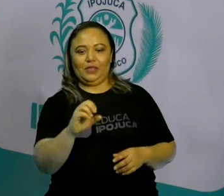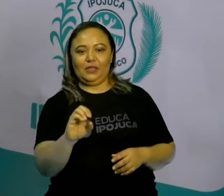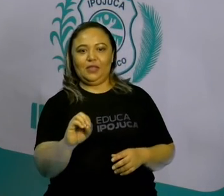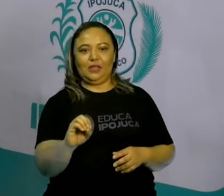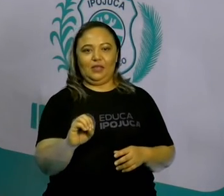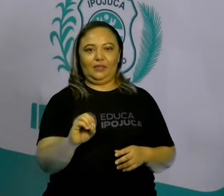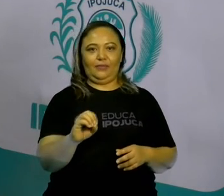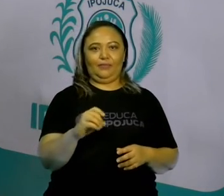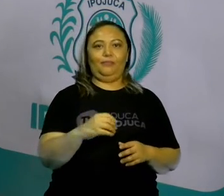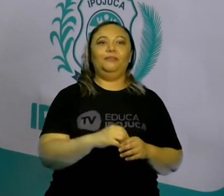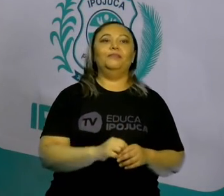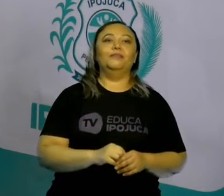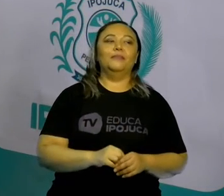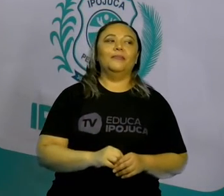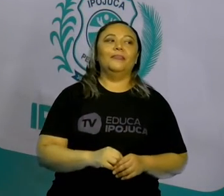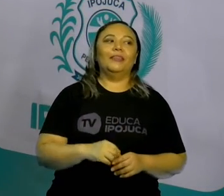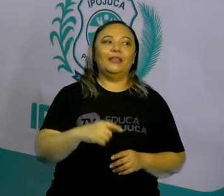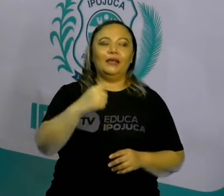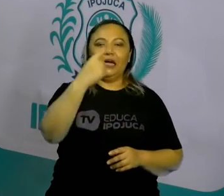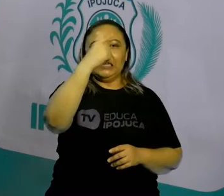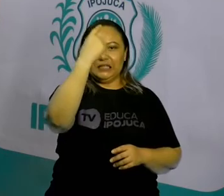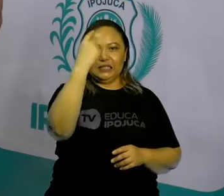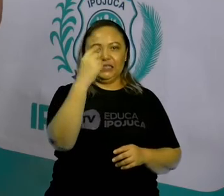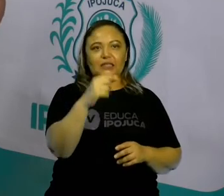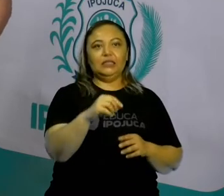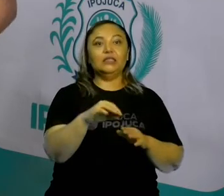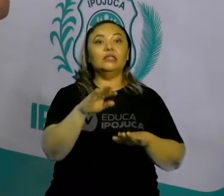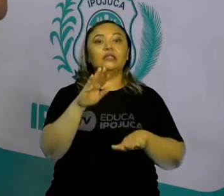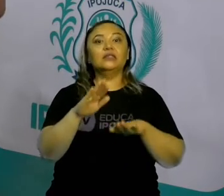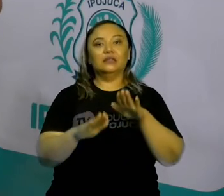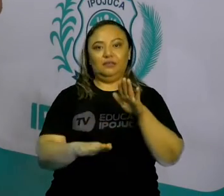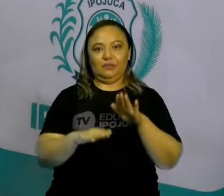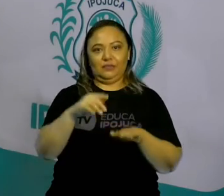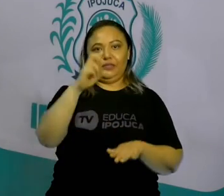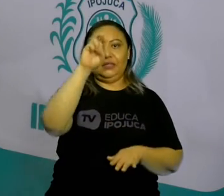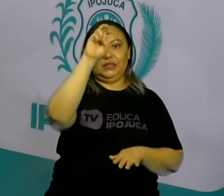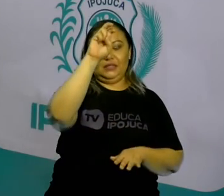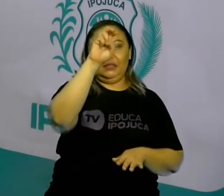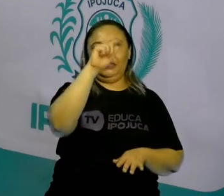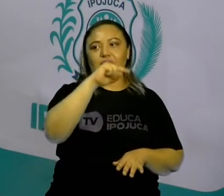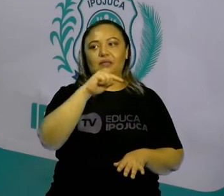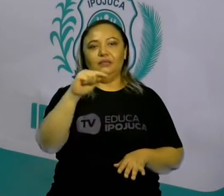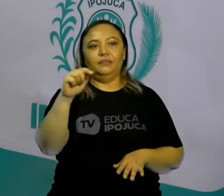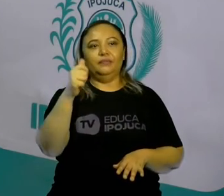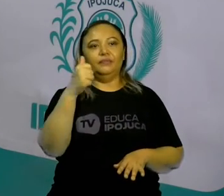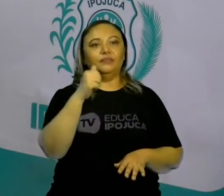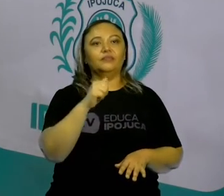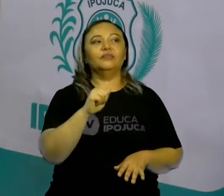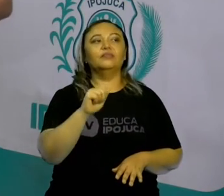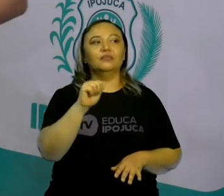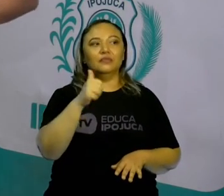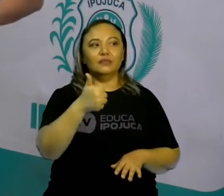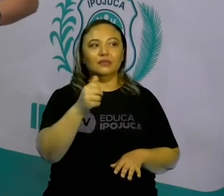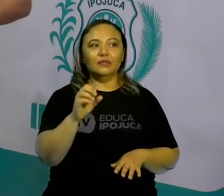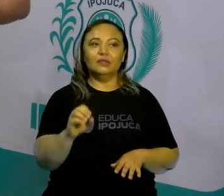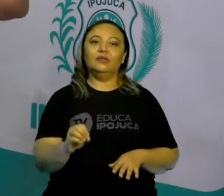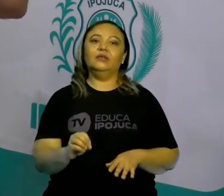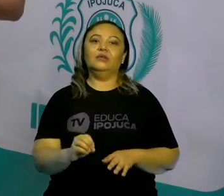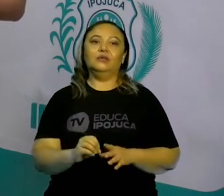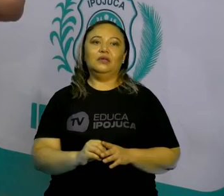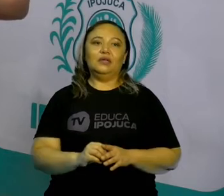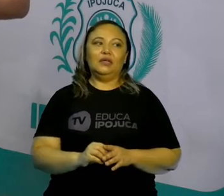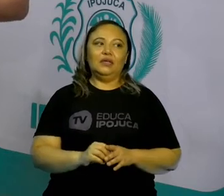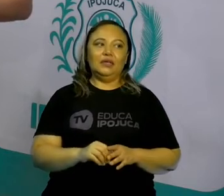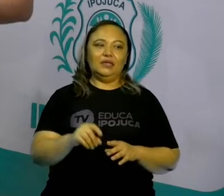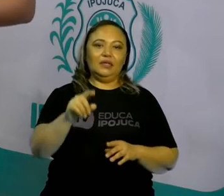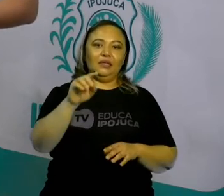Existem cinco chances no total de dez. Esse cinco aqui, a gente chama de evento.